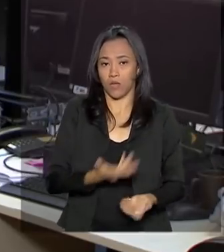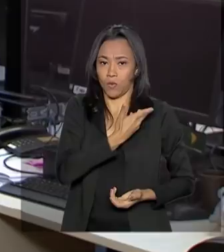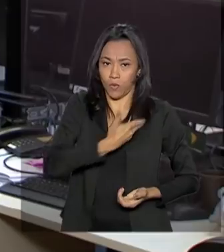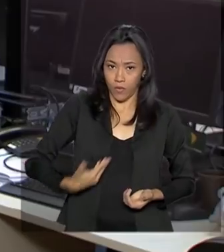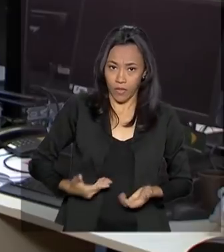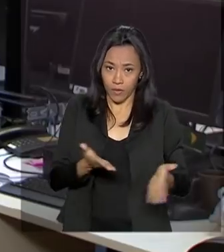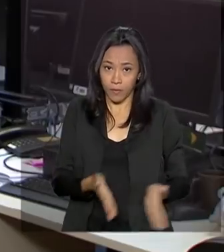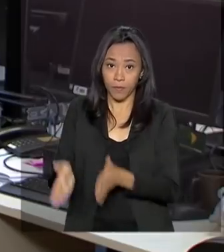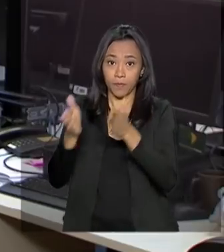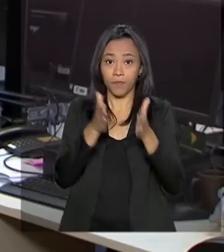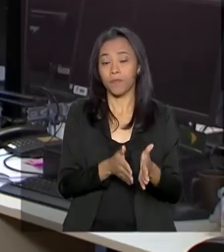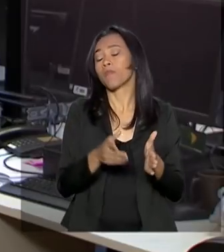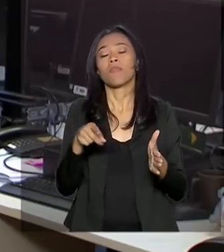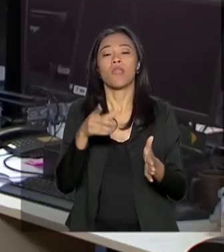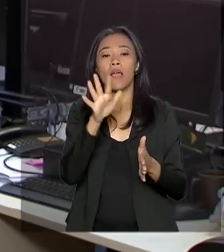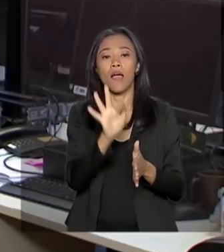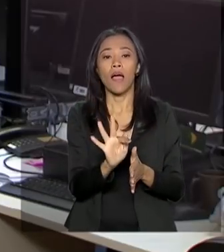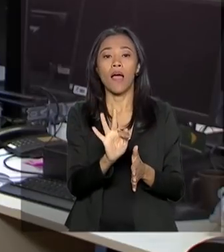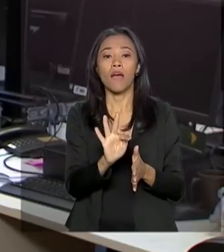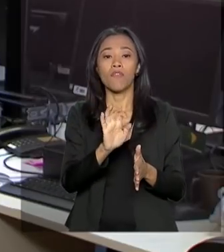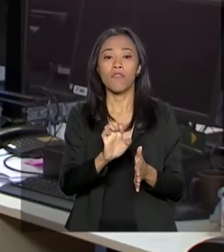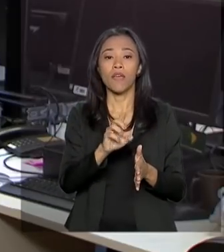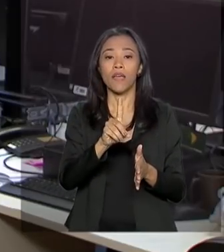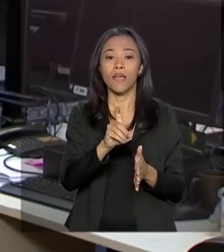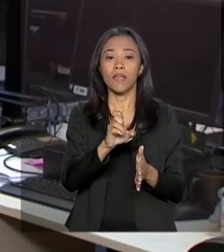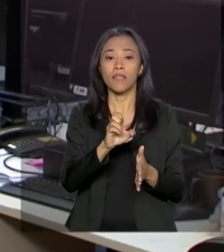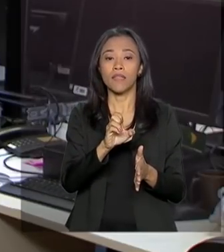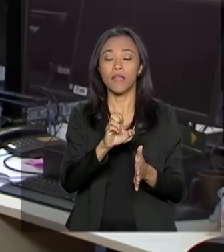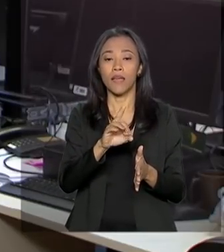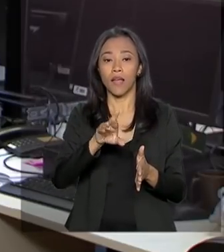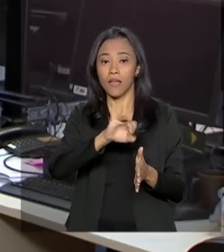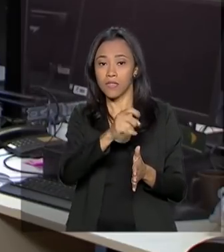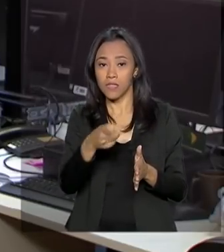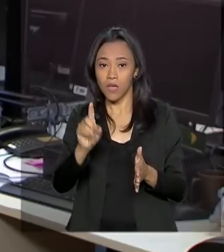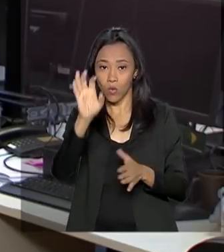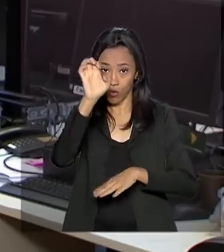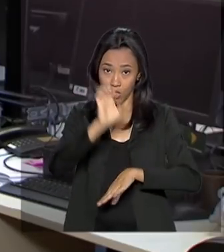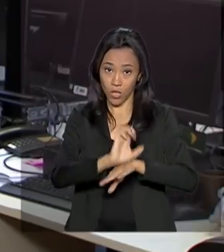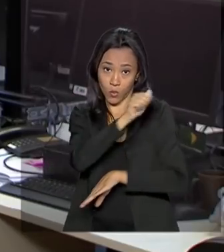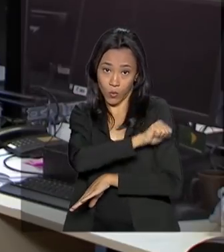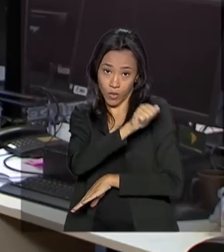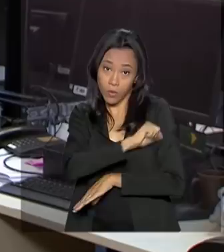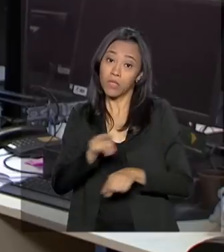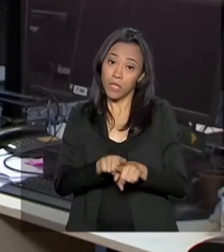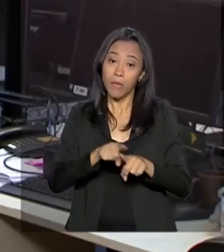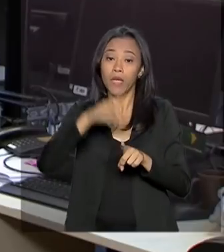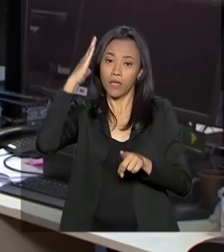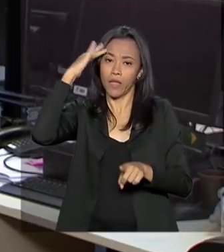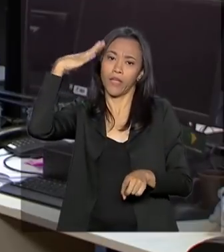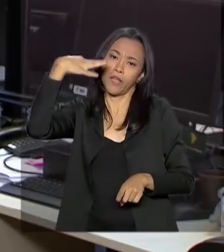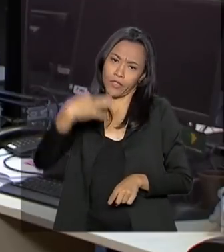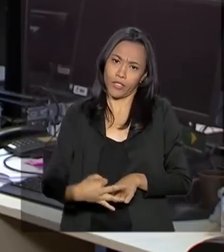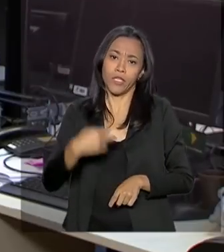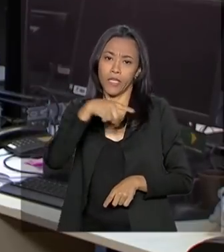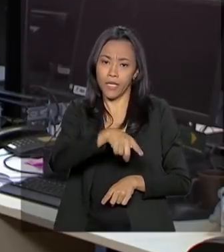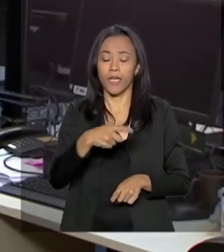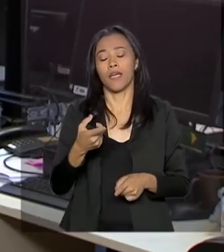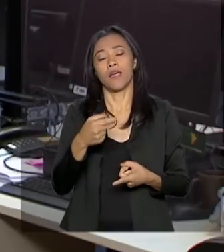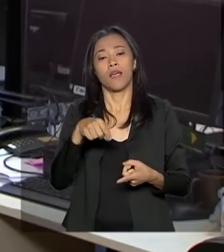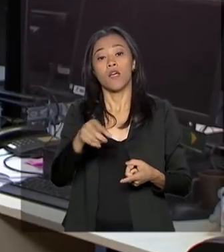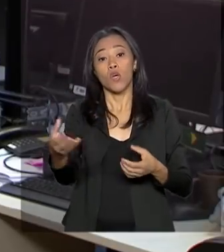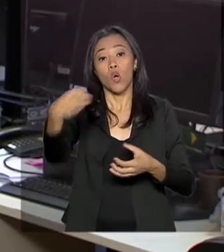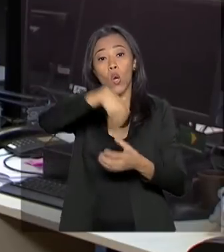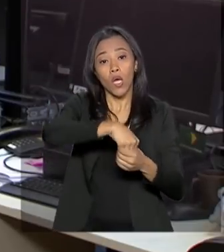das Indústrias do Estado do Rio de Janeiro, a Firjan, também entende que a aprovação da reforma da Previdência, com a inclusão de